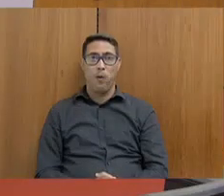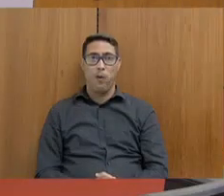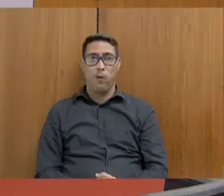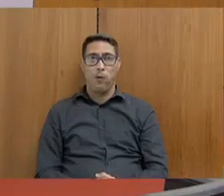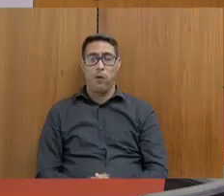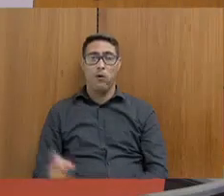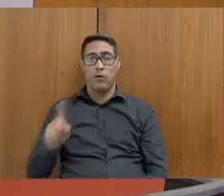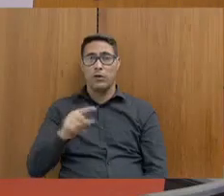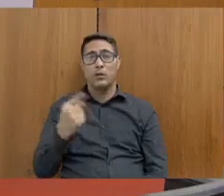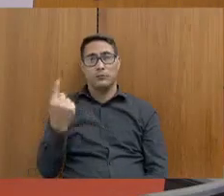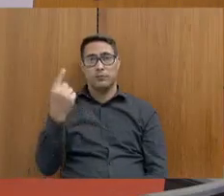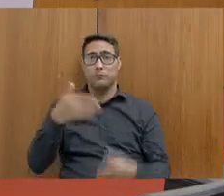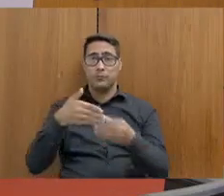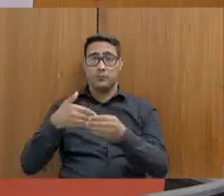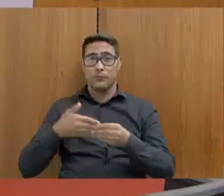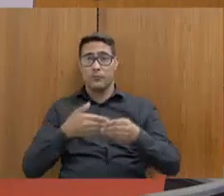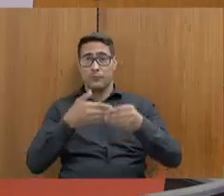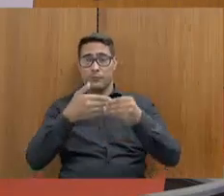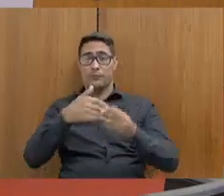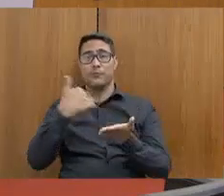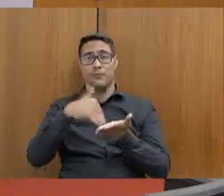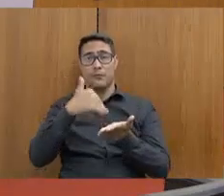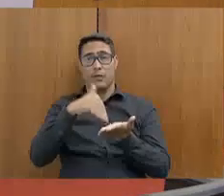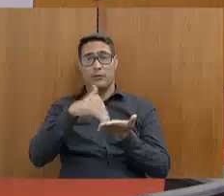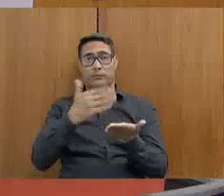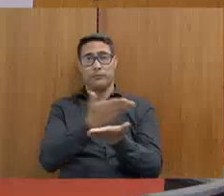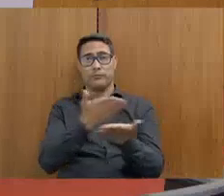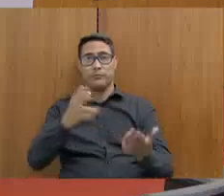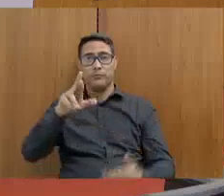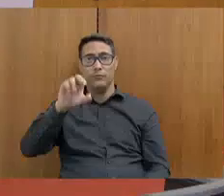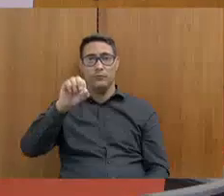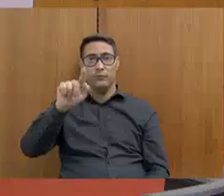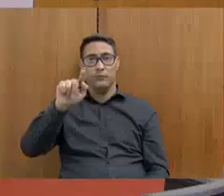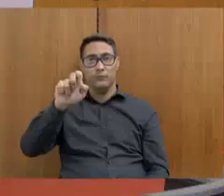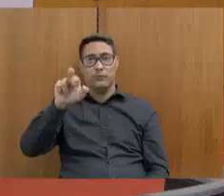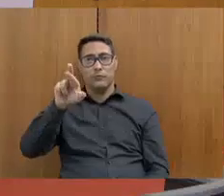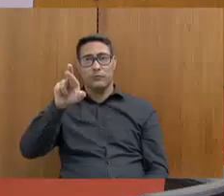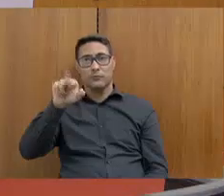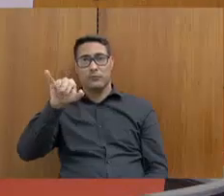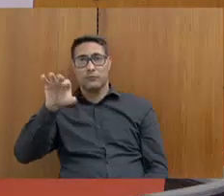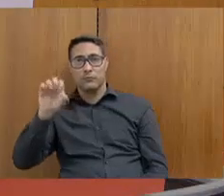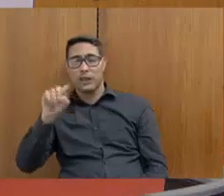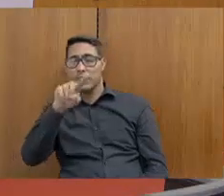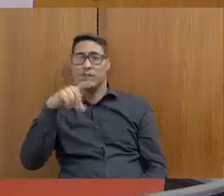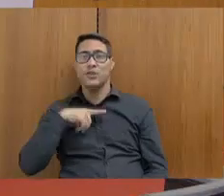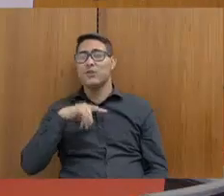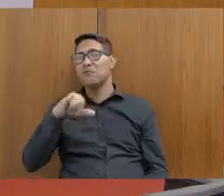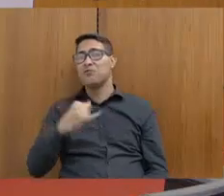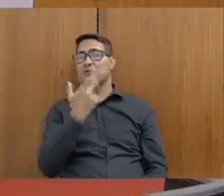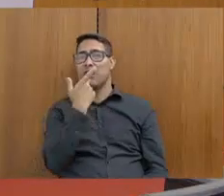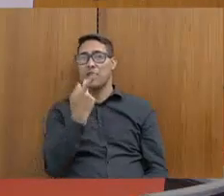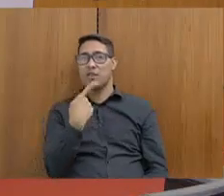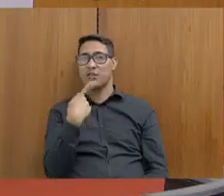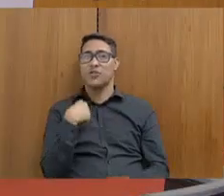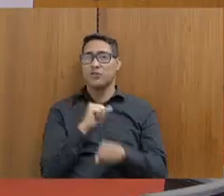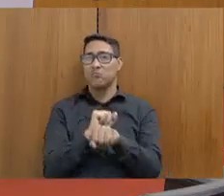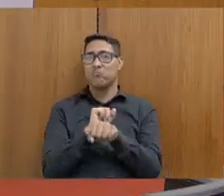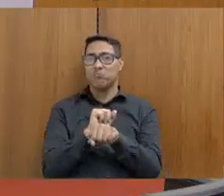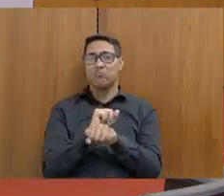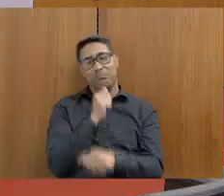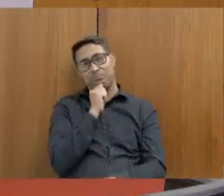primeiro cumprimentar ao secretário, Rogério Greco, ainda não tivemos a oportunidade de estar juntos, mas estamos aqui na